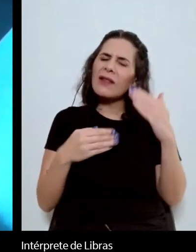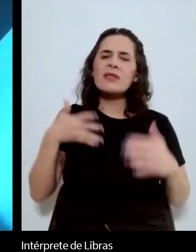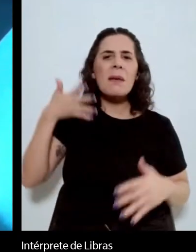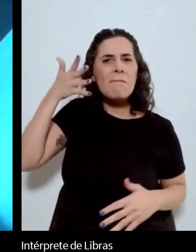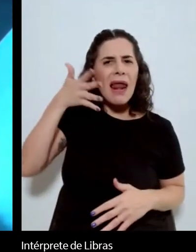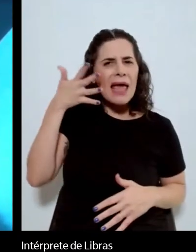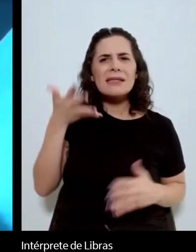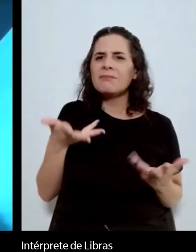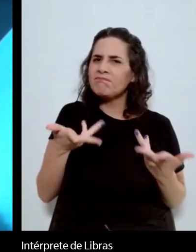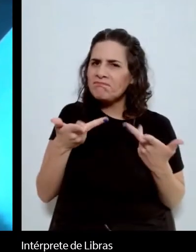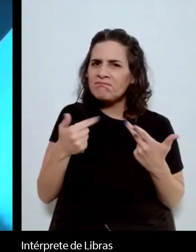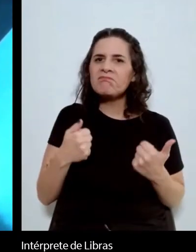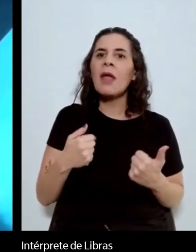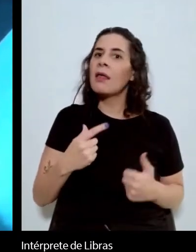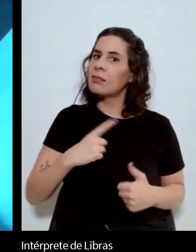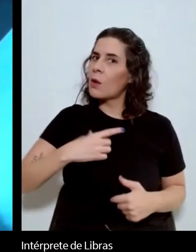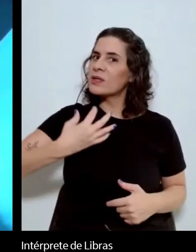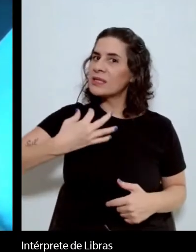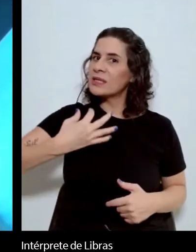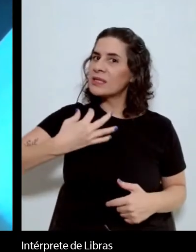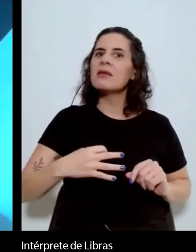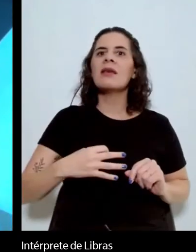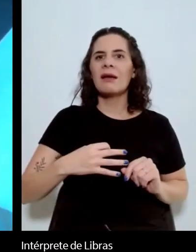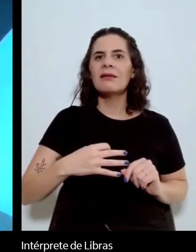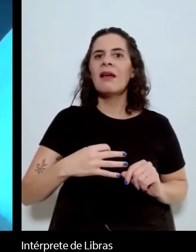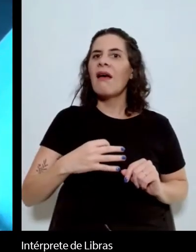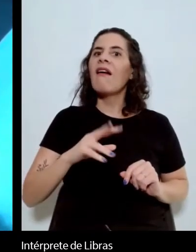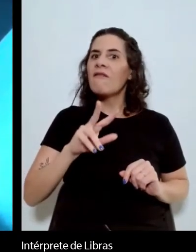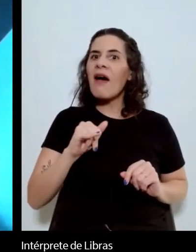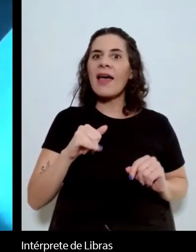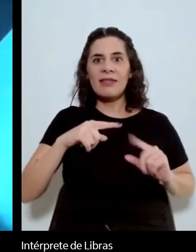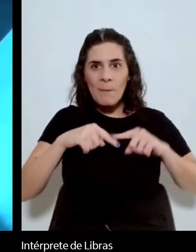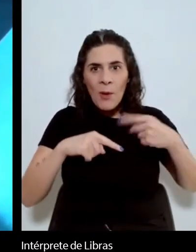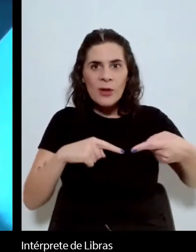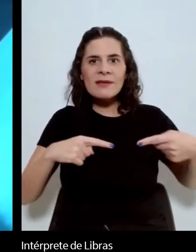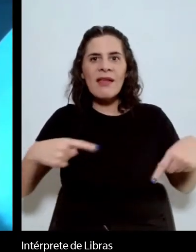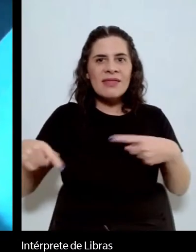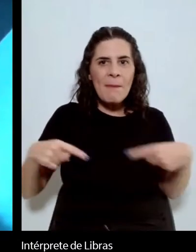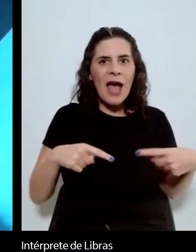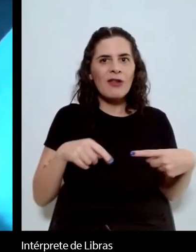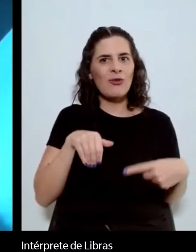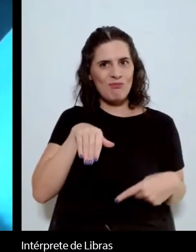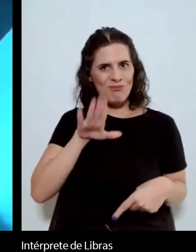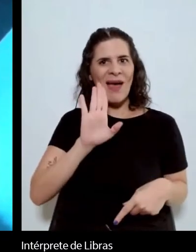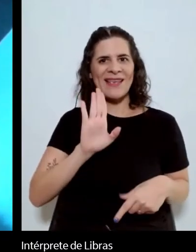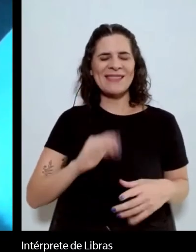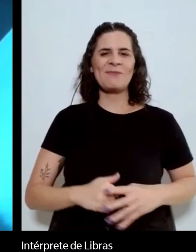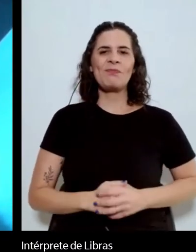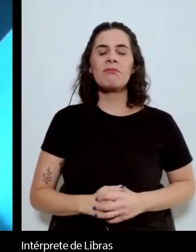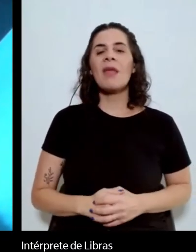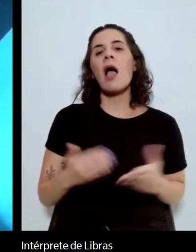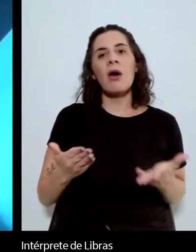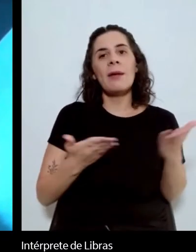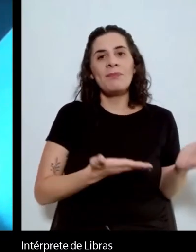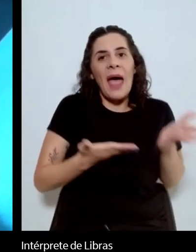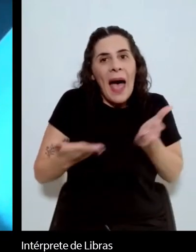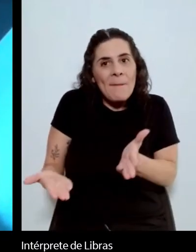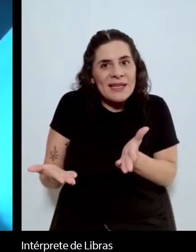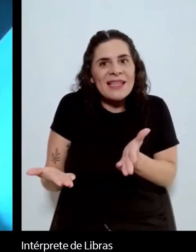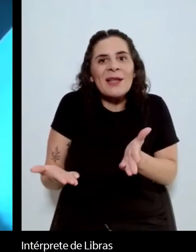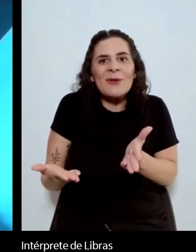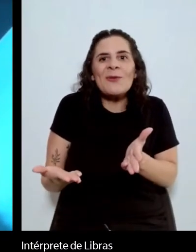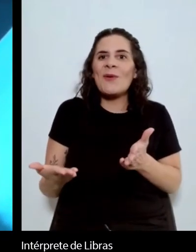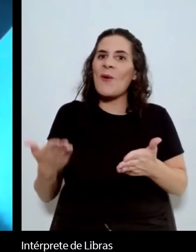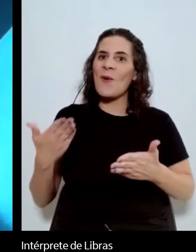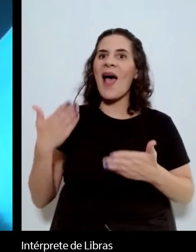certeza que muitas questões vão surgir para o nosso debate. Muito obrigado. Eu apresento agora, com grande alegria, a Ana Cláudia